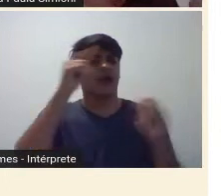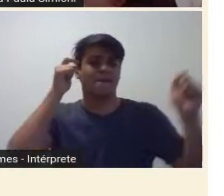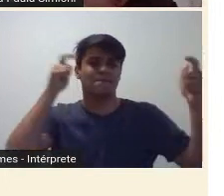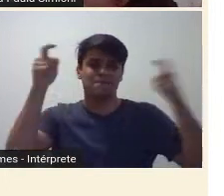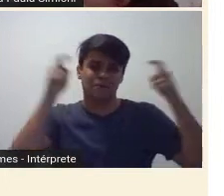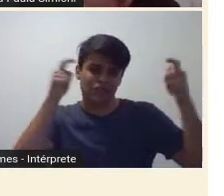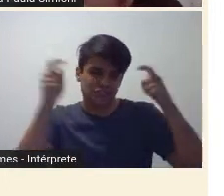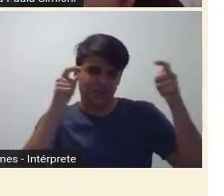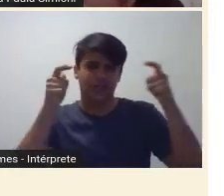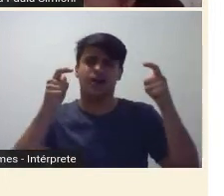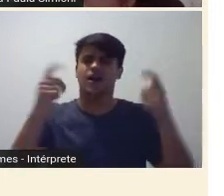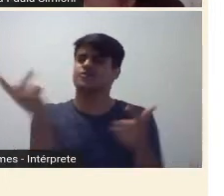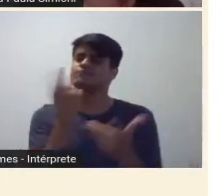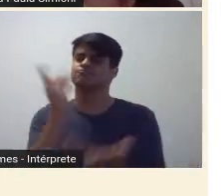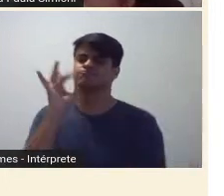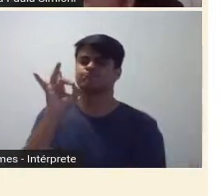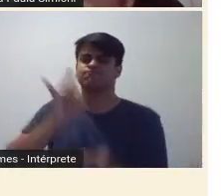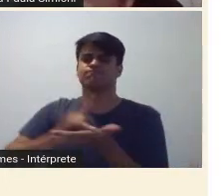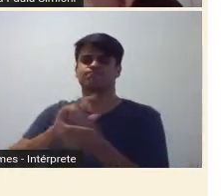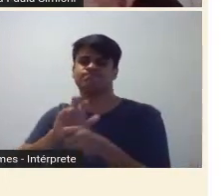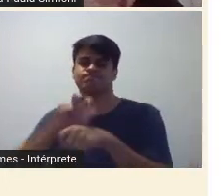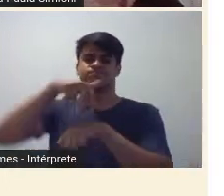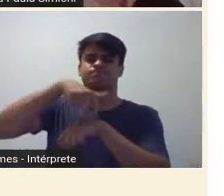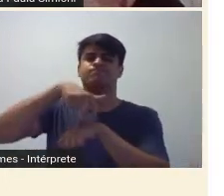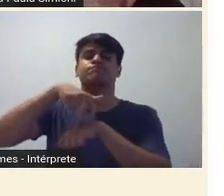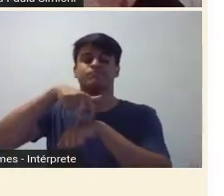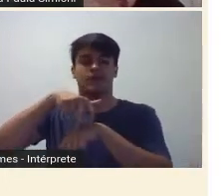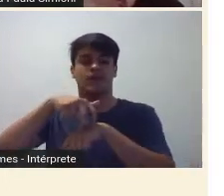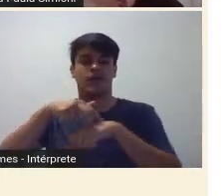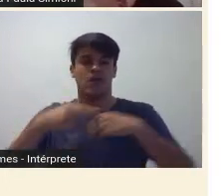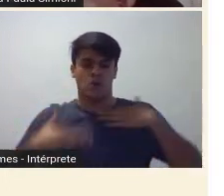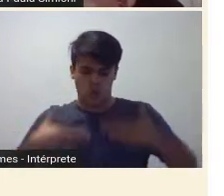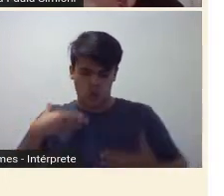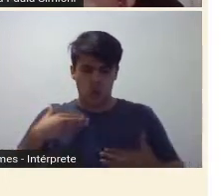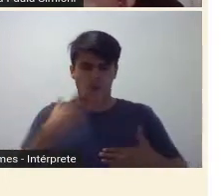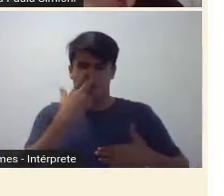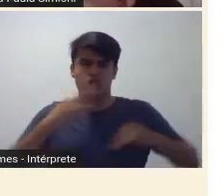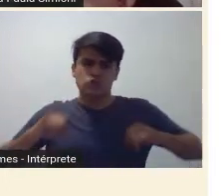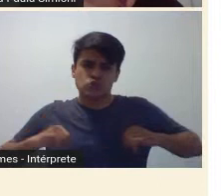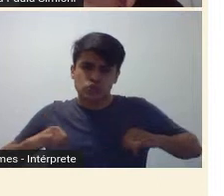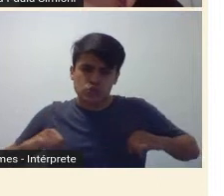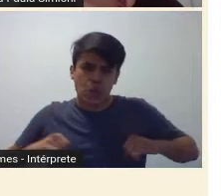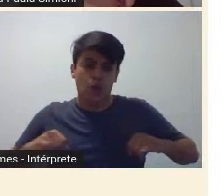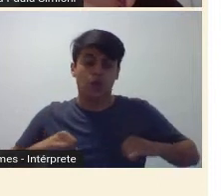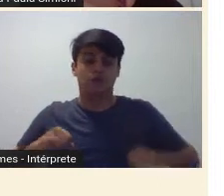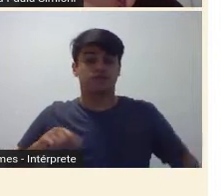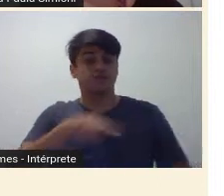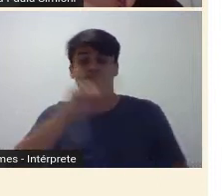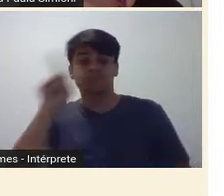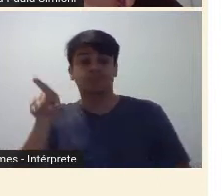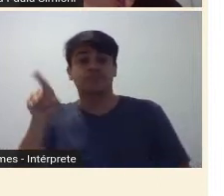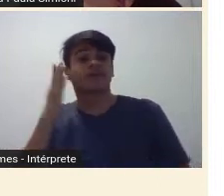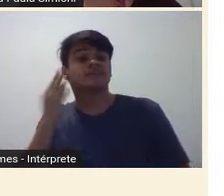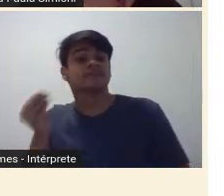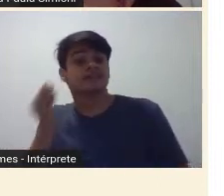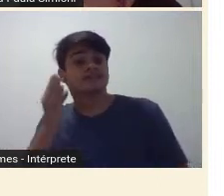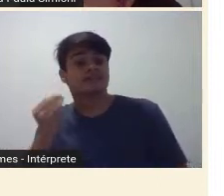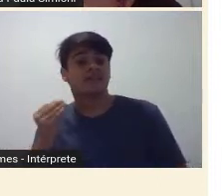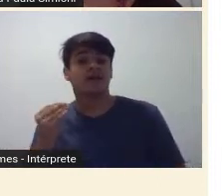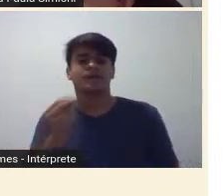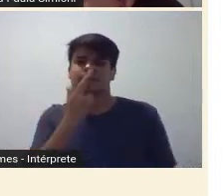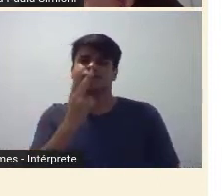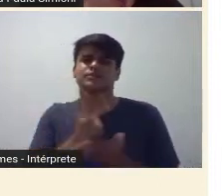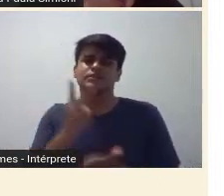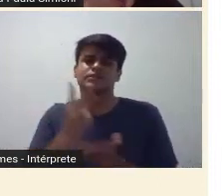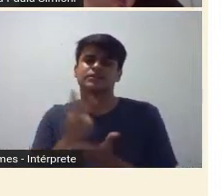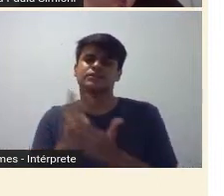autenticidade, enfim, de uma cultura mexicana, um corpo que sofre, né, a Tarsila está sempre associada a emblemas de classe,